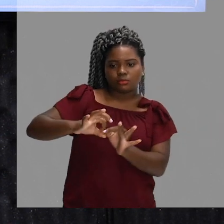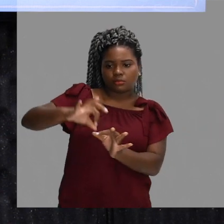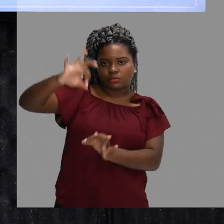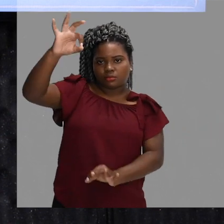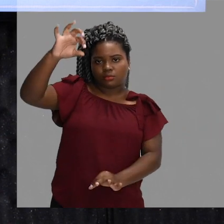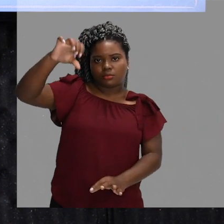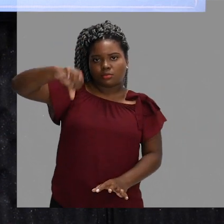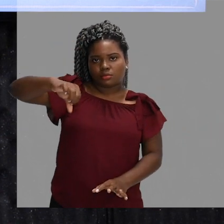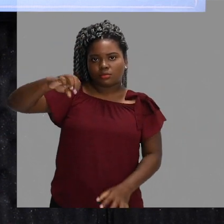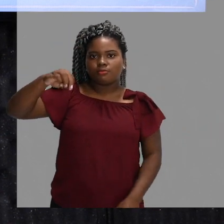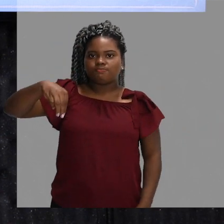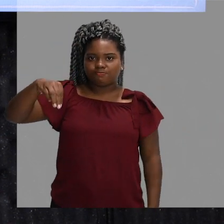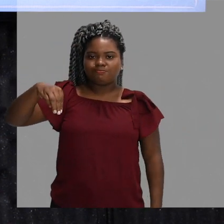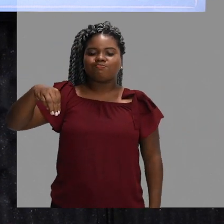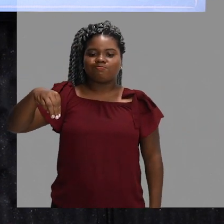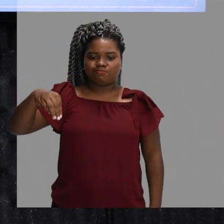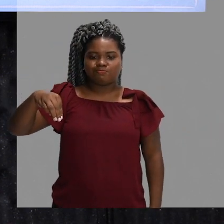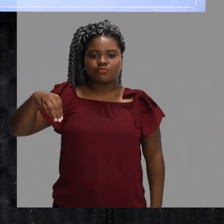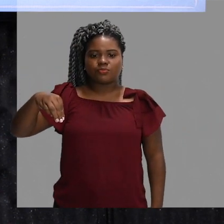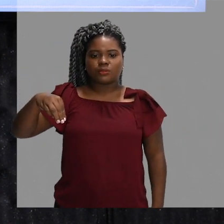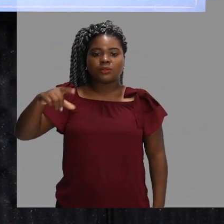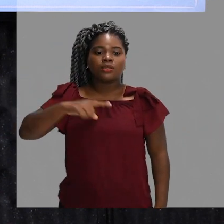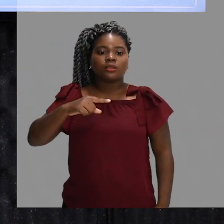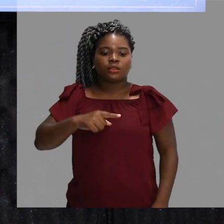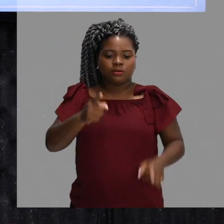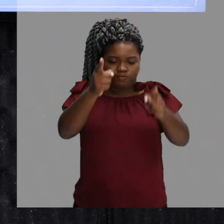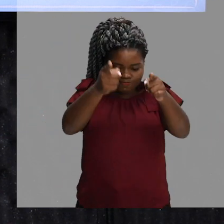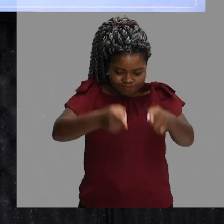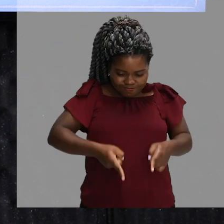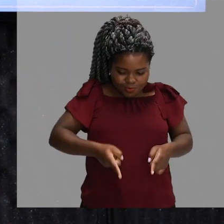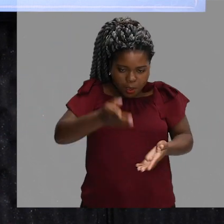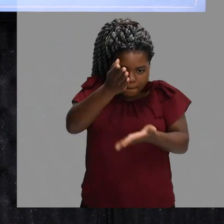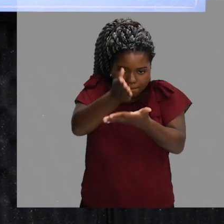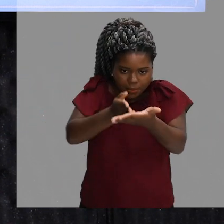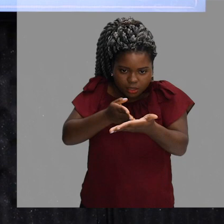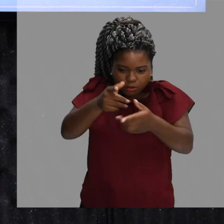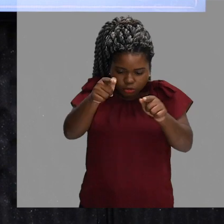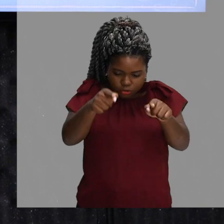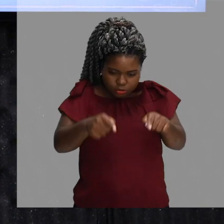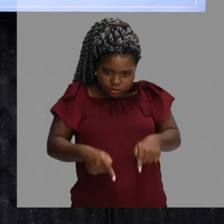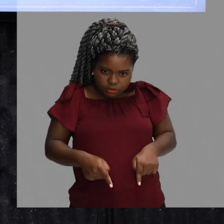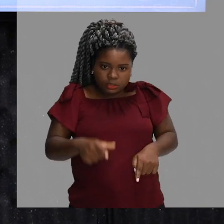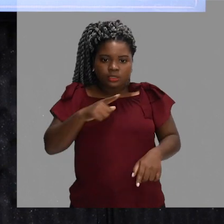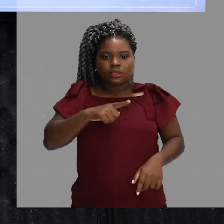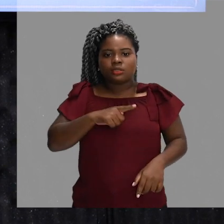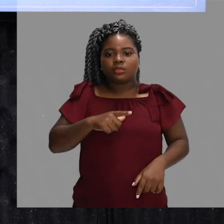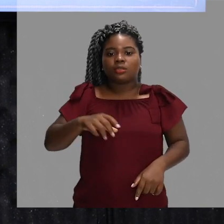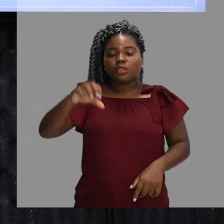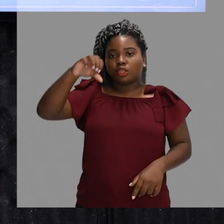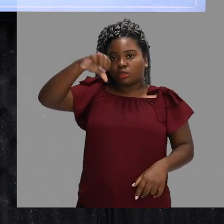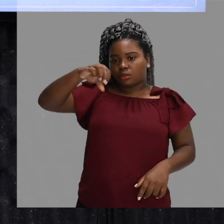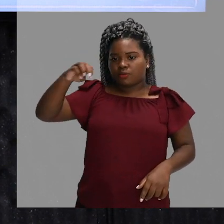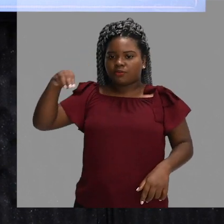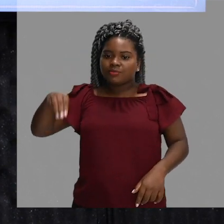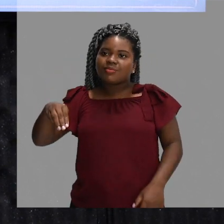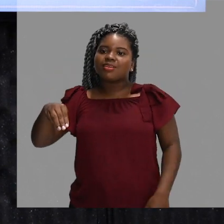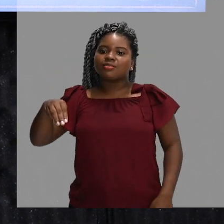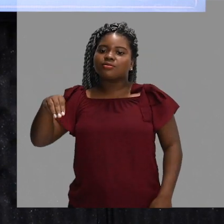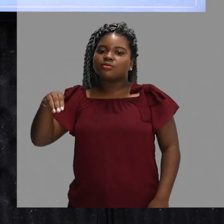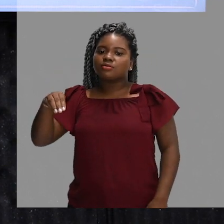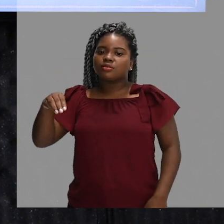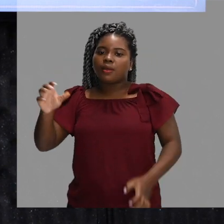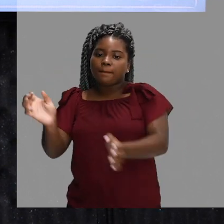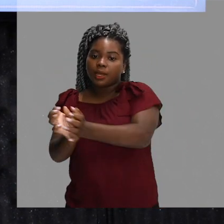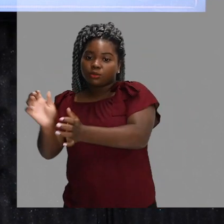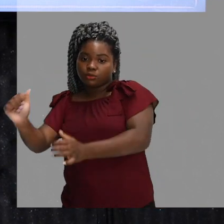linha ao meio e o que acontece? Fica um quadrado para cada lado. 9 metros quadrados para a equipe A, 9 metros